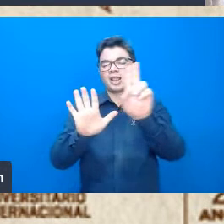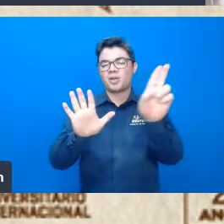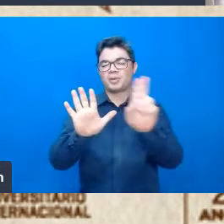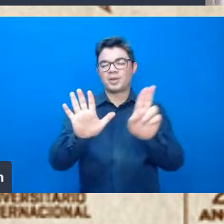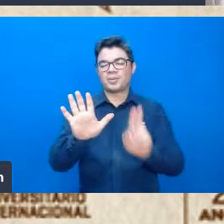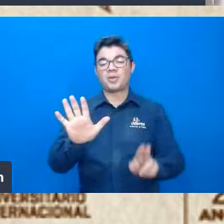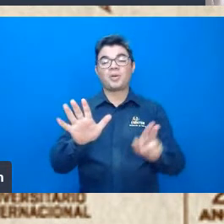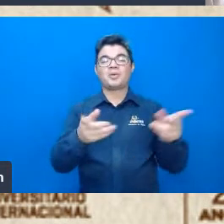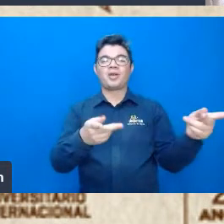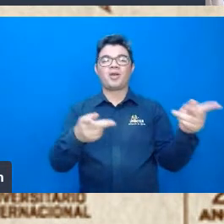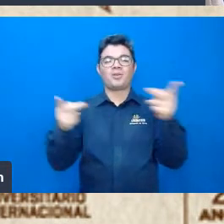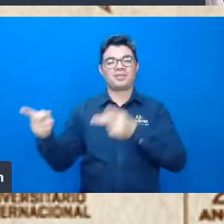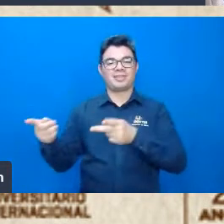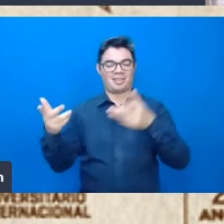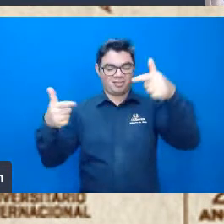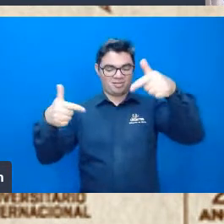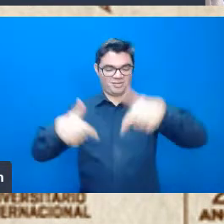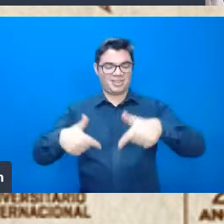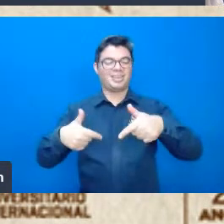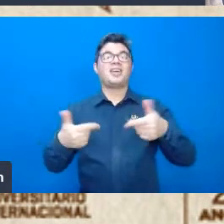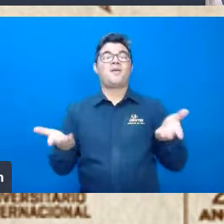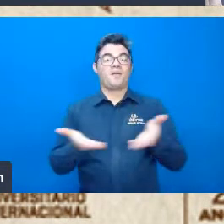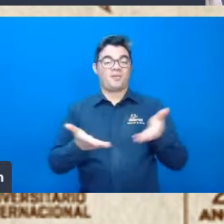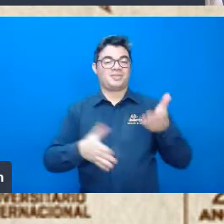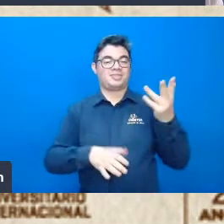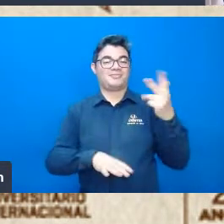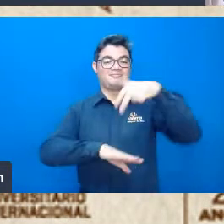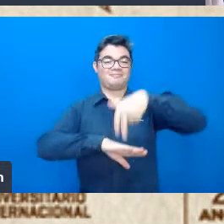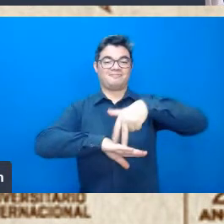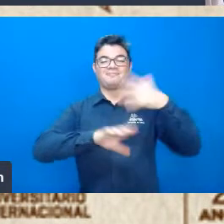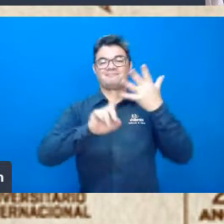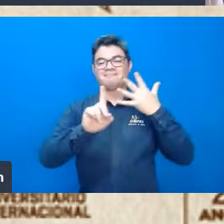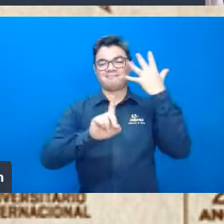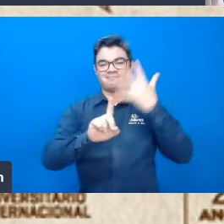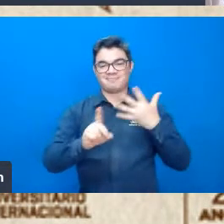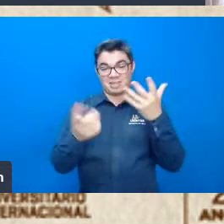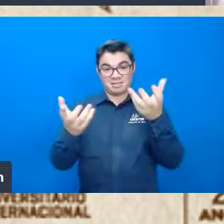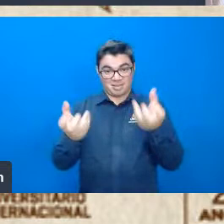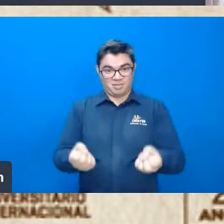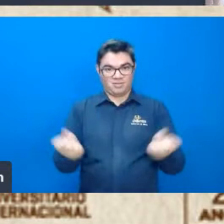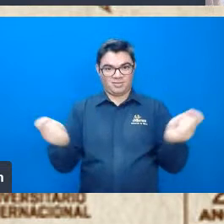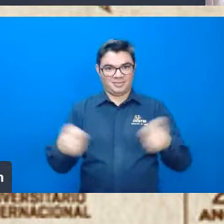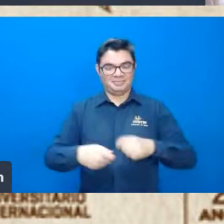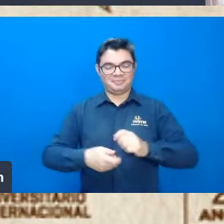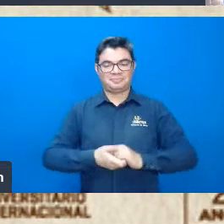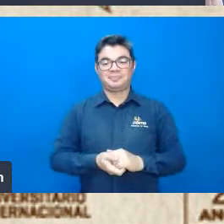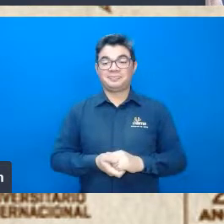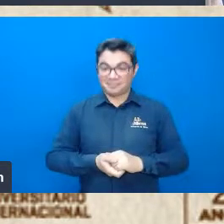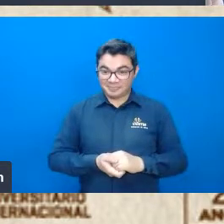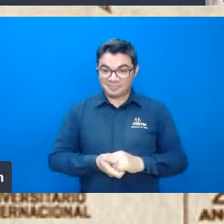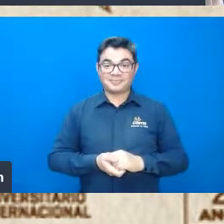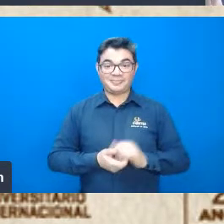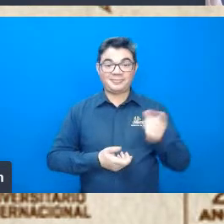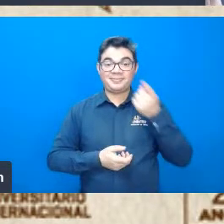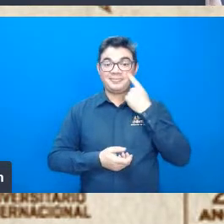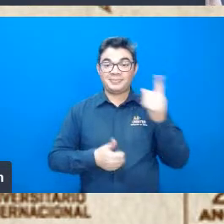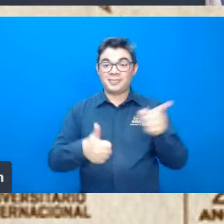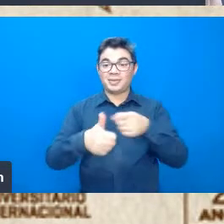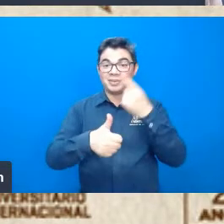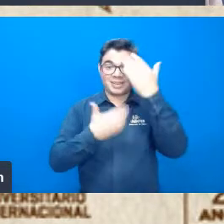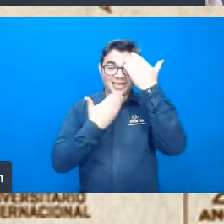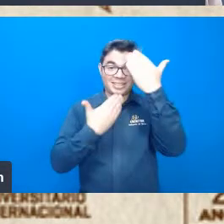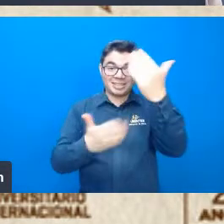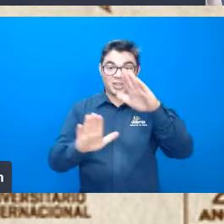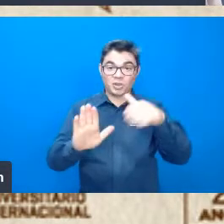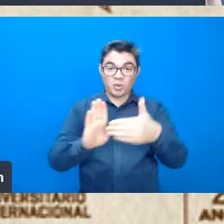ilustres convidados, que prontamente aceitaram, então, o nosso convite. Então, primeiramente, quero agradecer a